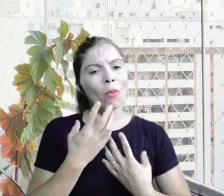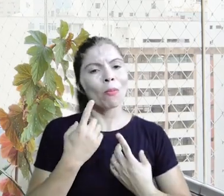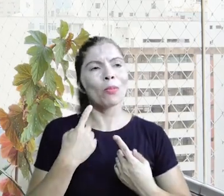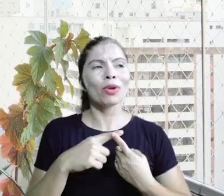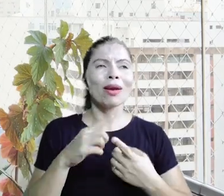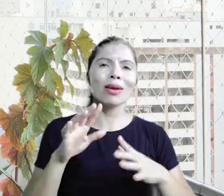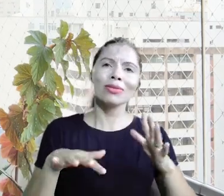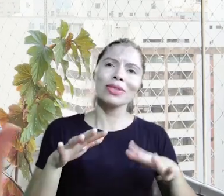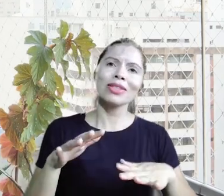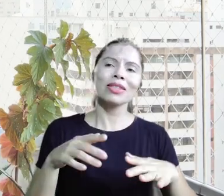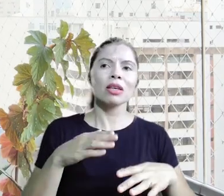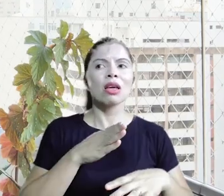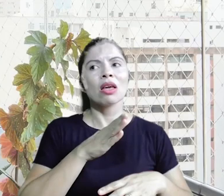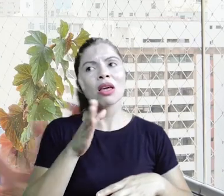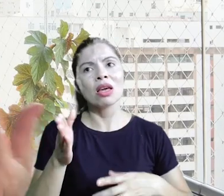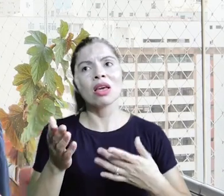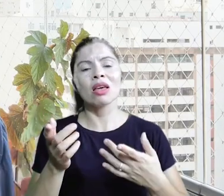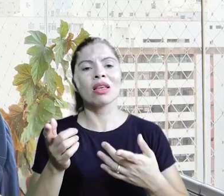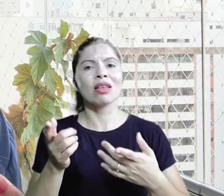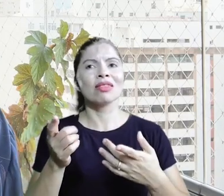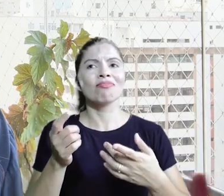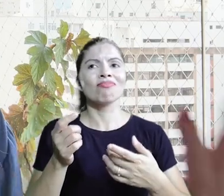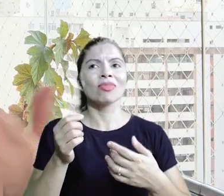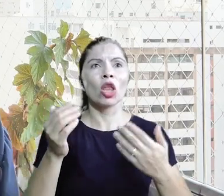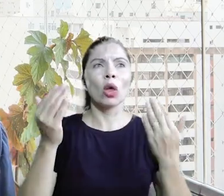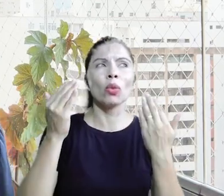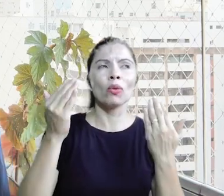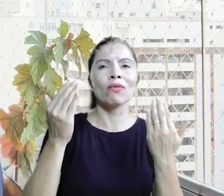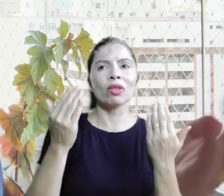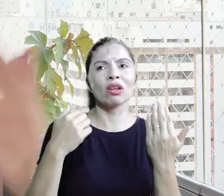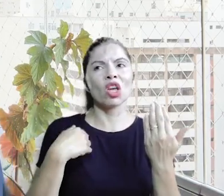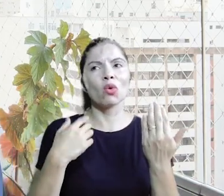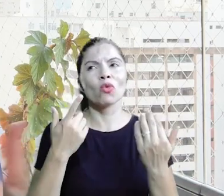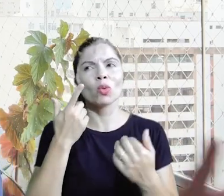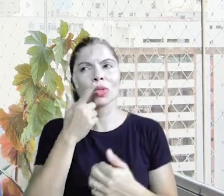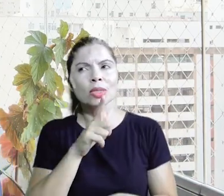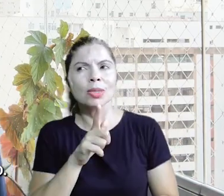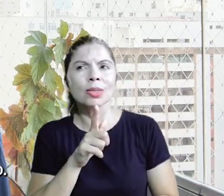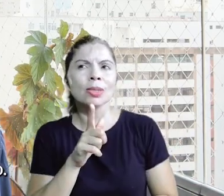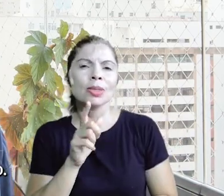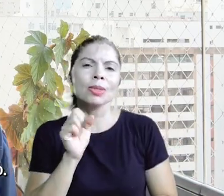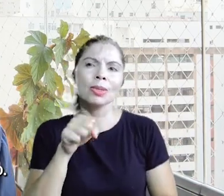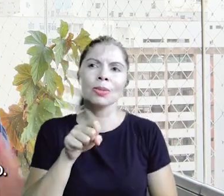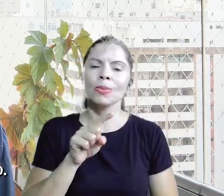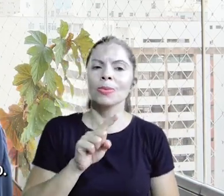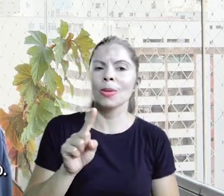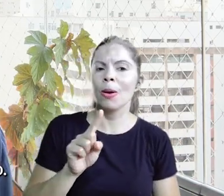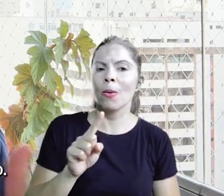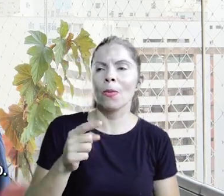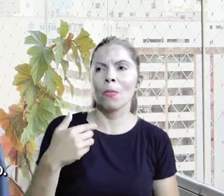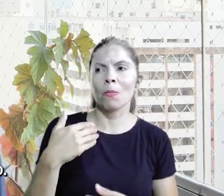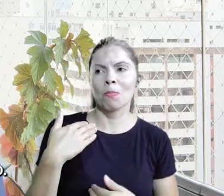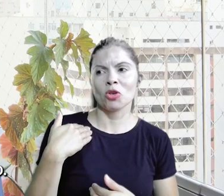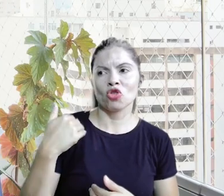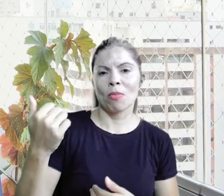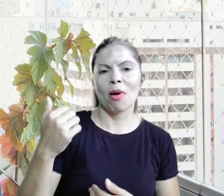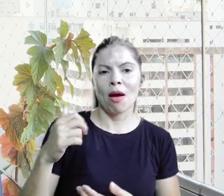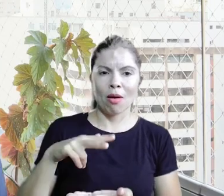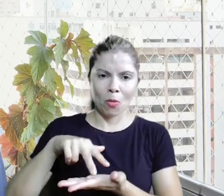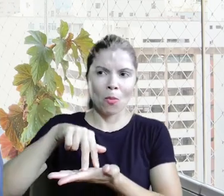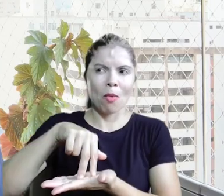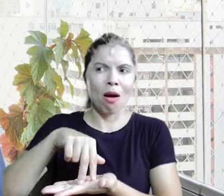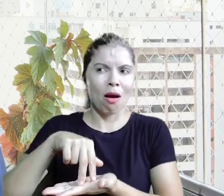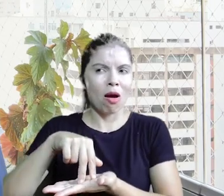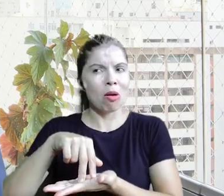porque é muito ruim ir para um prêmio e você não sabe se você vai estar na final ou não, enfim, se você vai ser chamada para o palco.